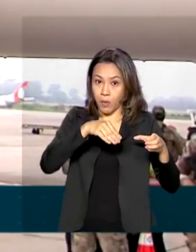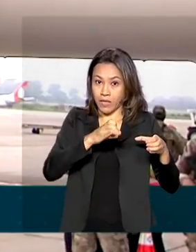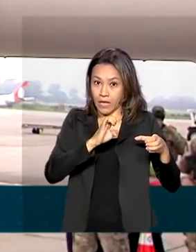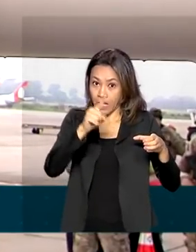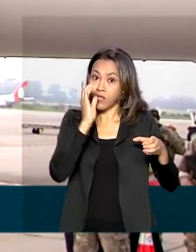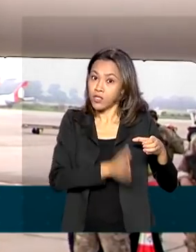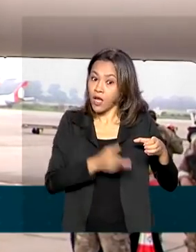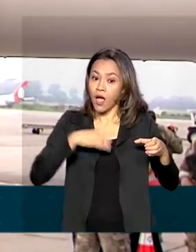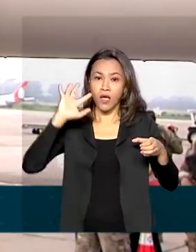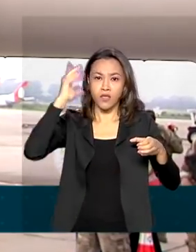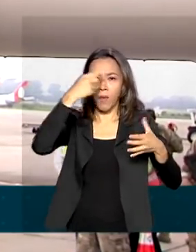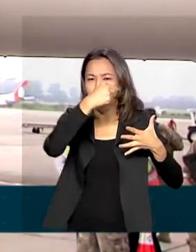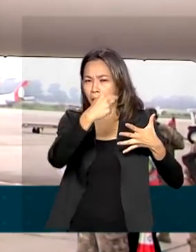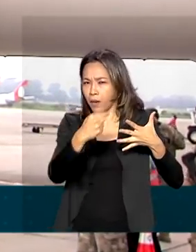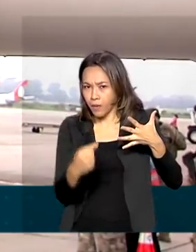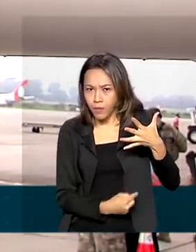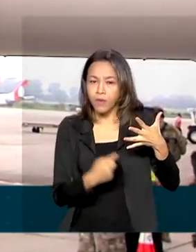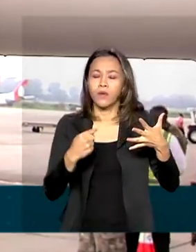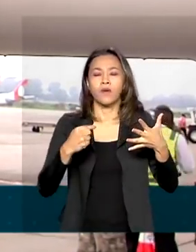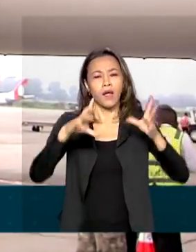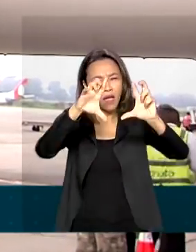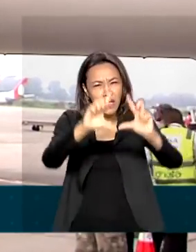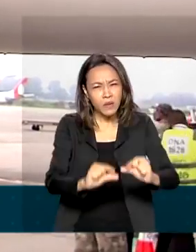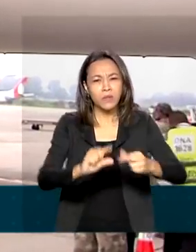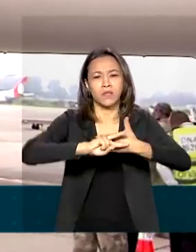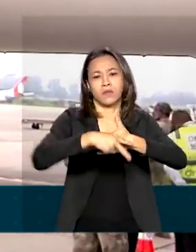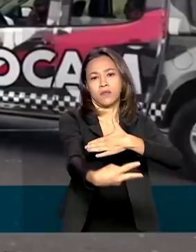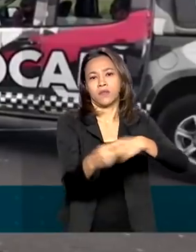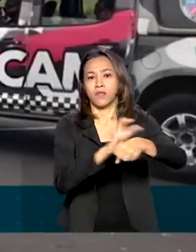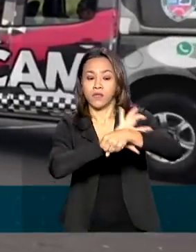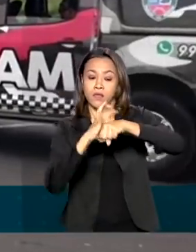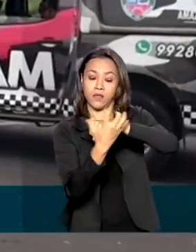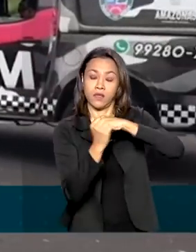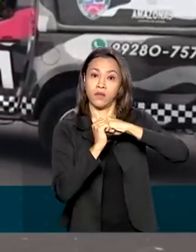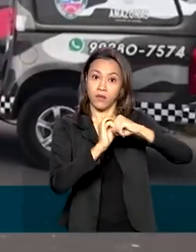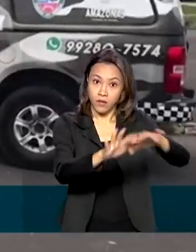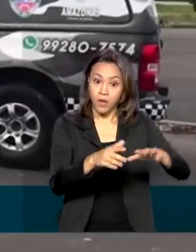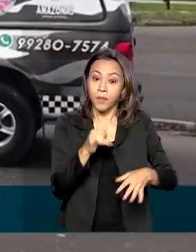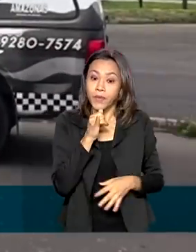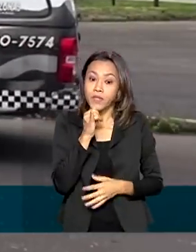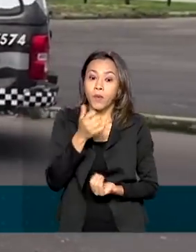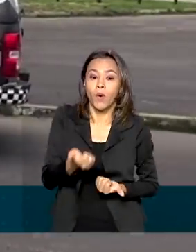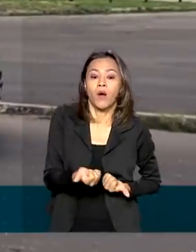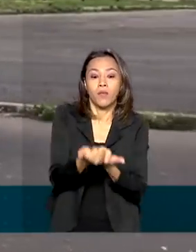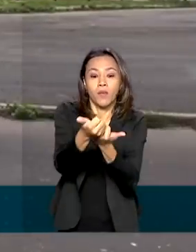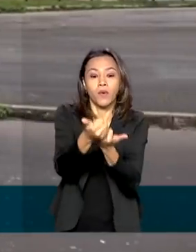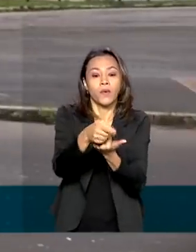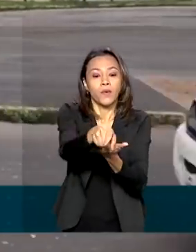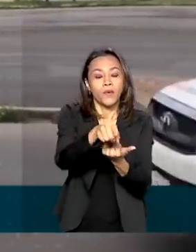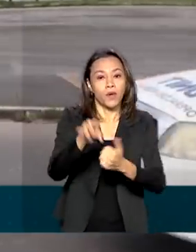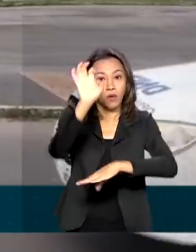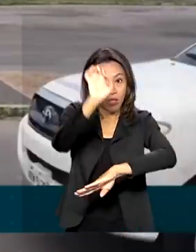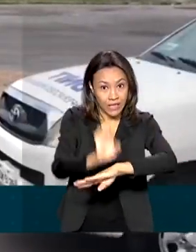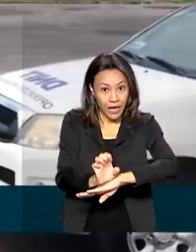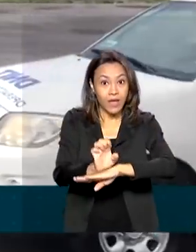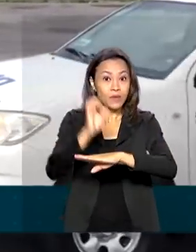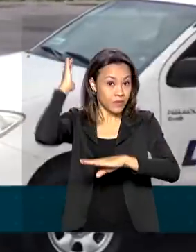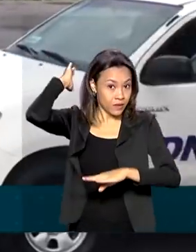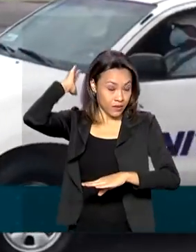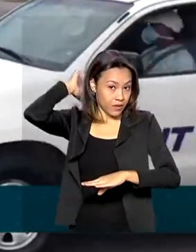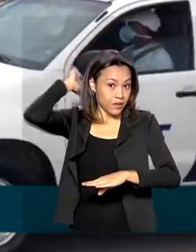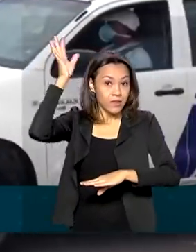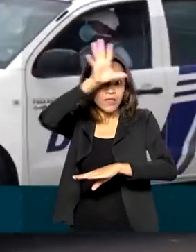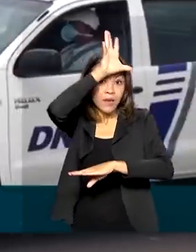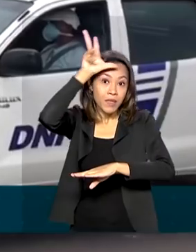o objetivo de mitigar os efeitos da Covid-19, como, por exemplo, o auxílio prestado ao estado do Amazonas, com a melhoria do